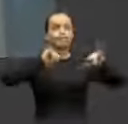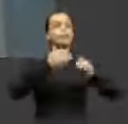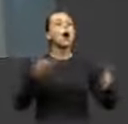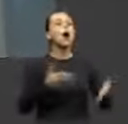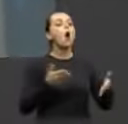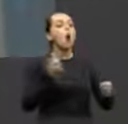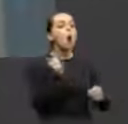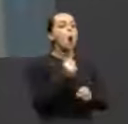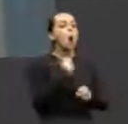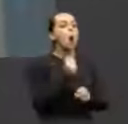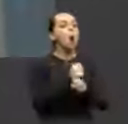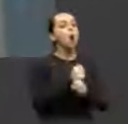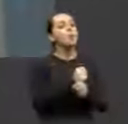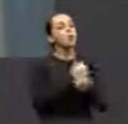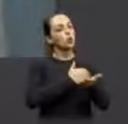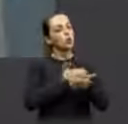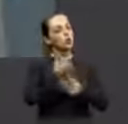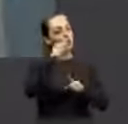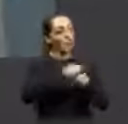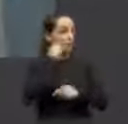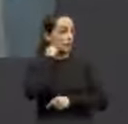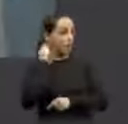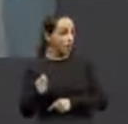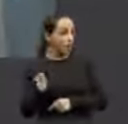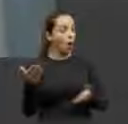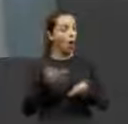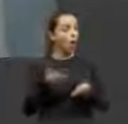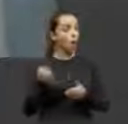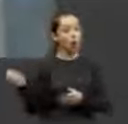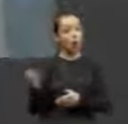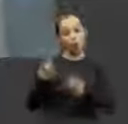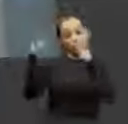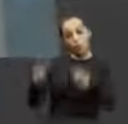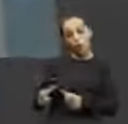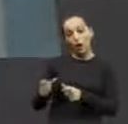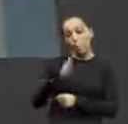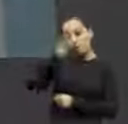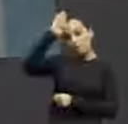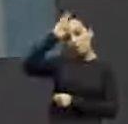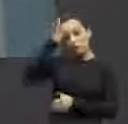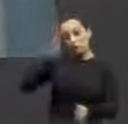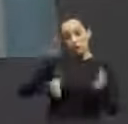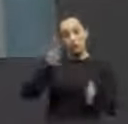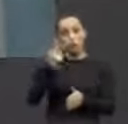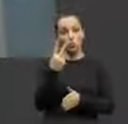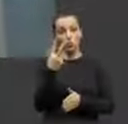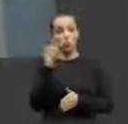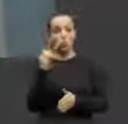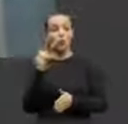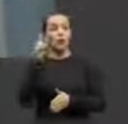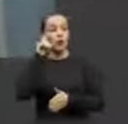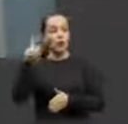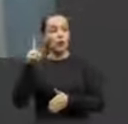iniciadas em 6 de abril último, acontece a obra da nova sede de corpo de bombeiro, com prazo de 240 dias para